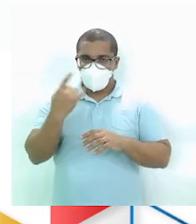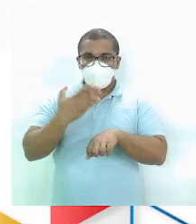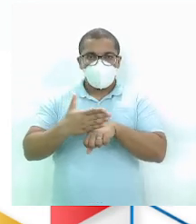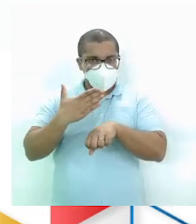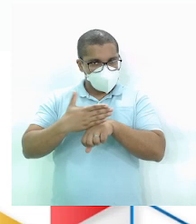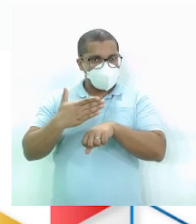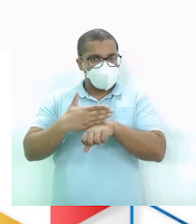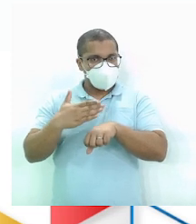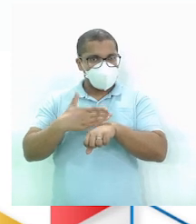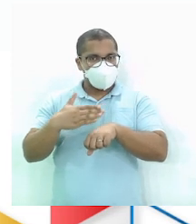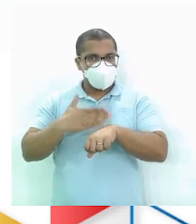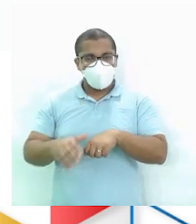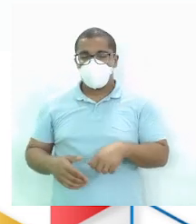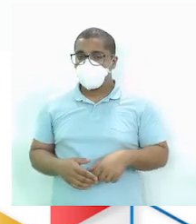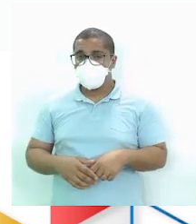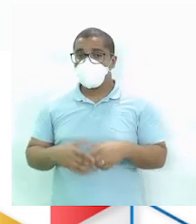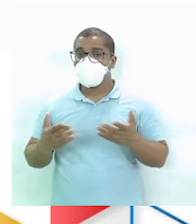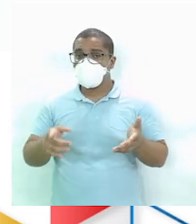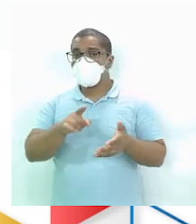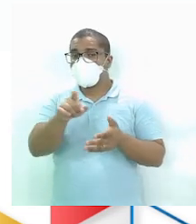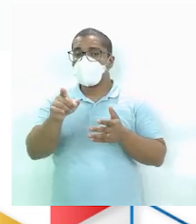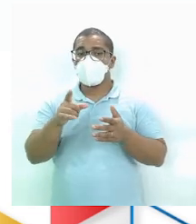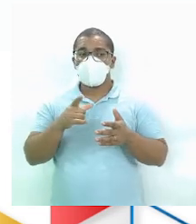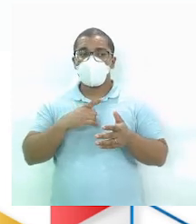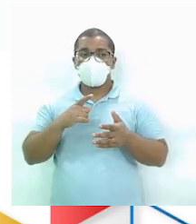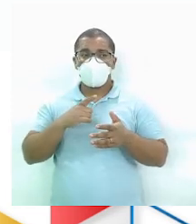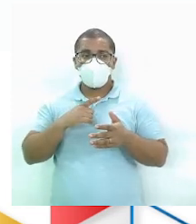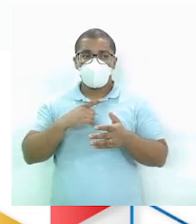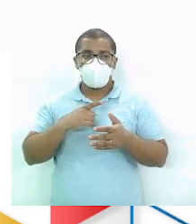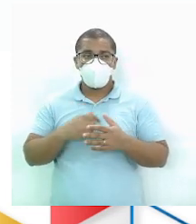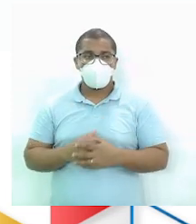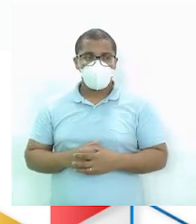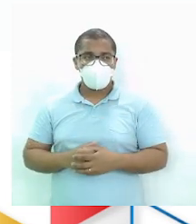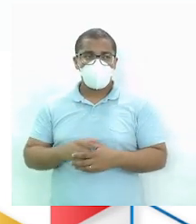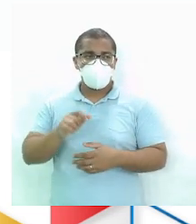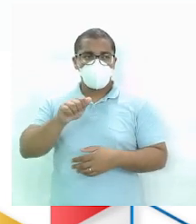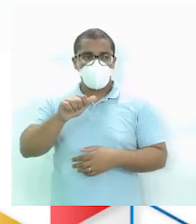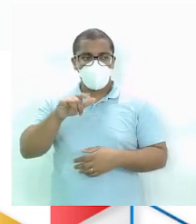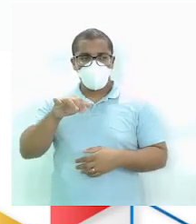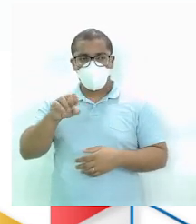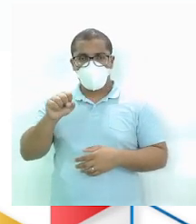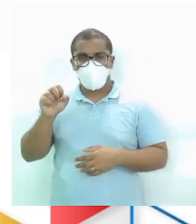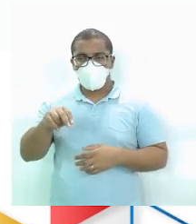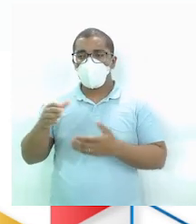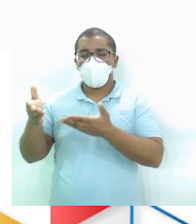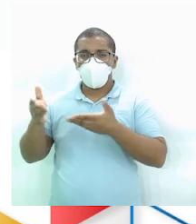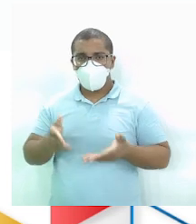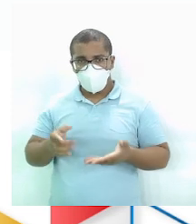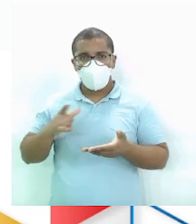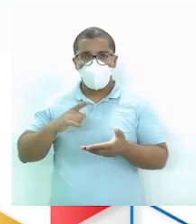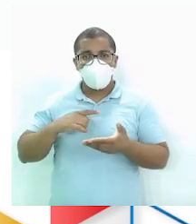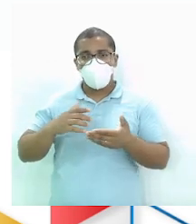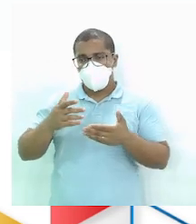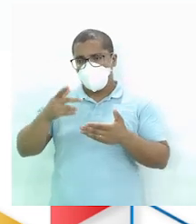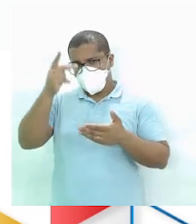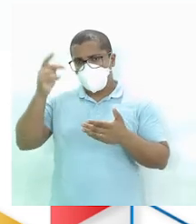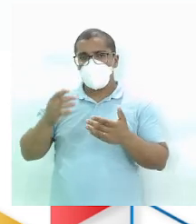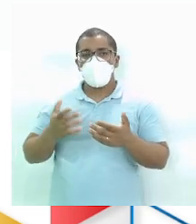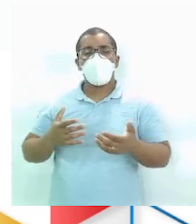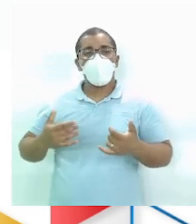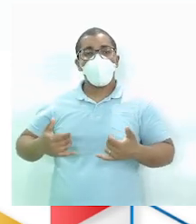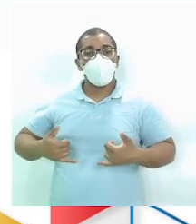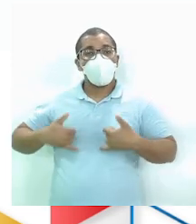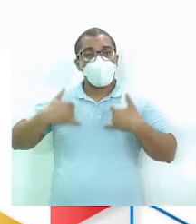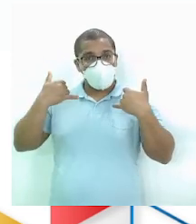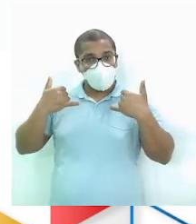treinar Bastante Tá bom? Alisson comprou Vinte garrafas de suco Para a sua festa De aniversário E foram consumidos